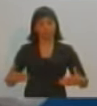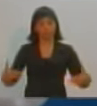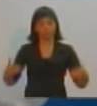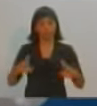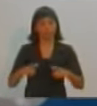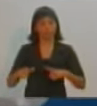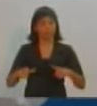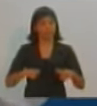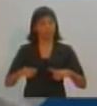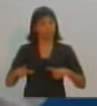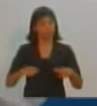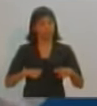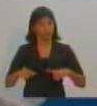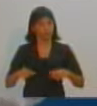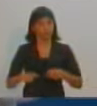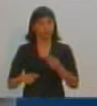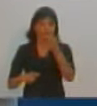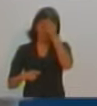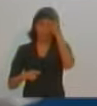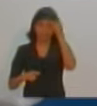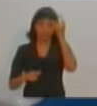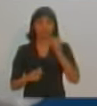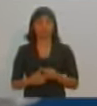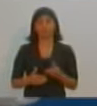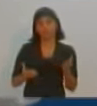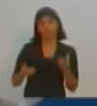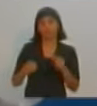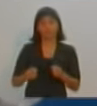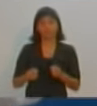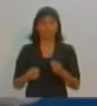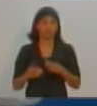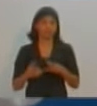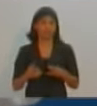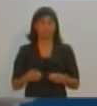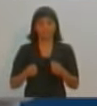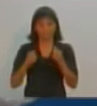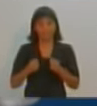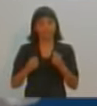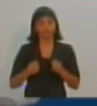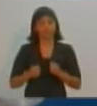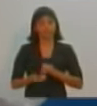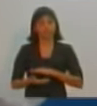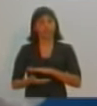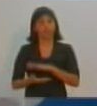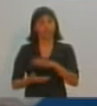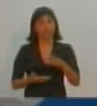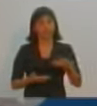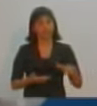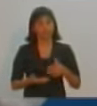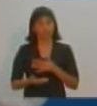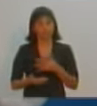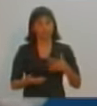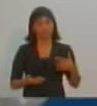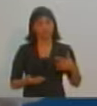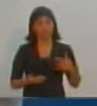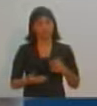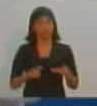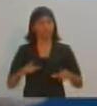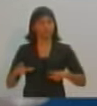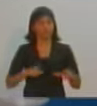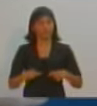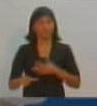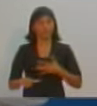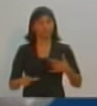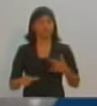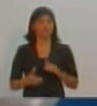trabalhadores da prefeitura, para que a gente possa efetivamente garantir todas as condições de melhoria do trabalho, que